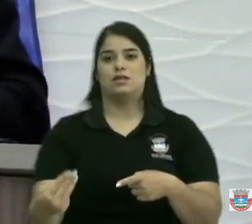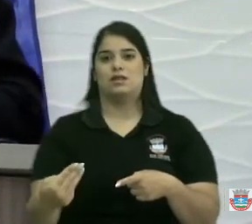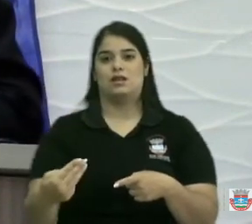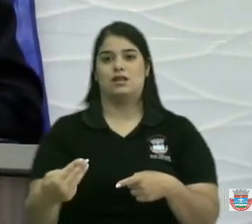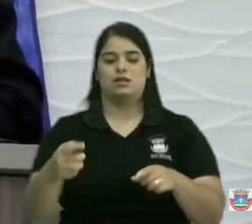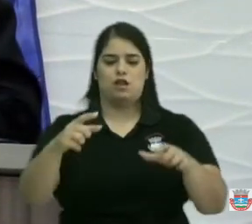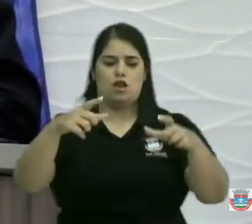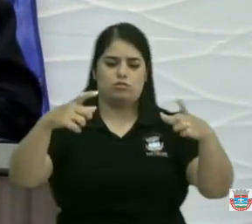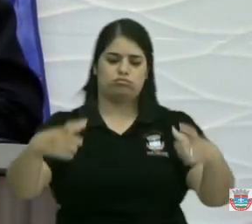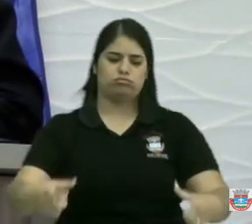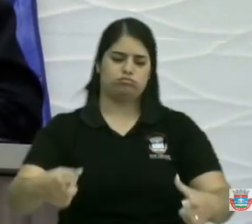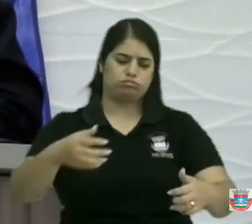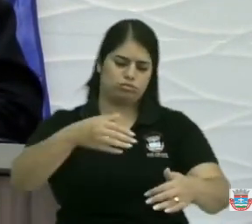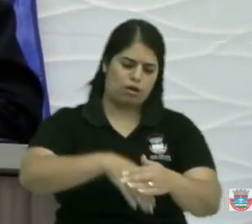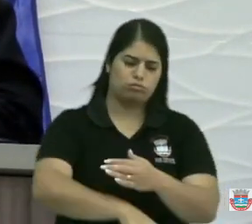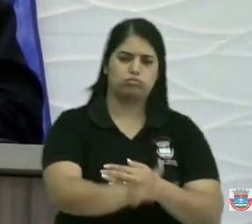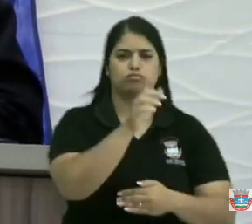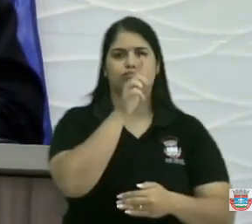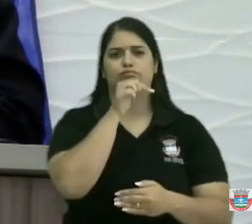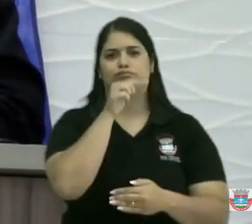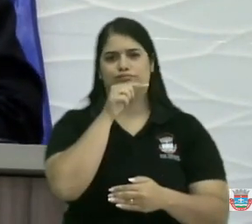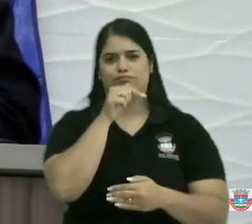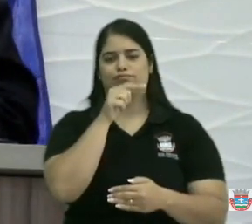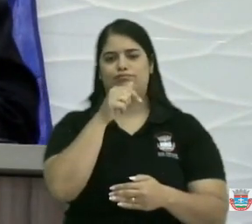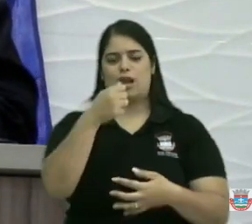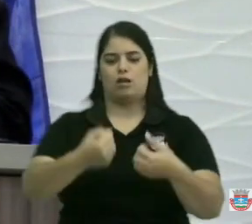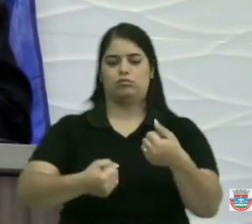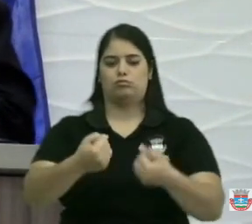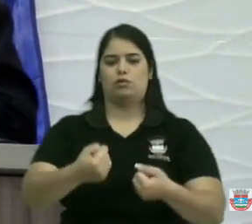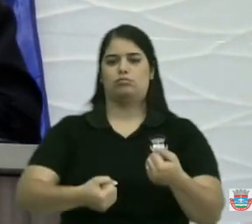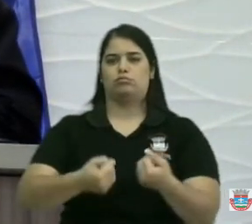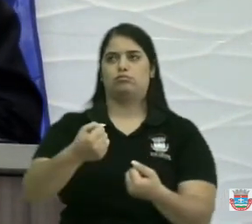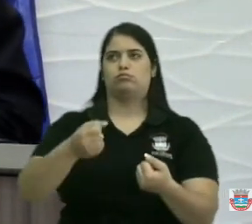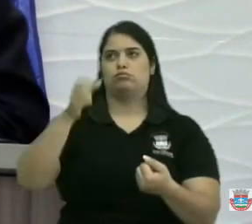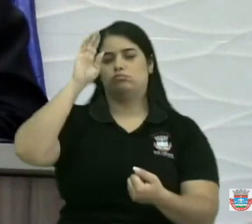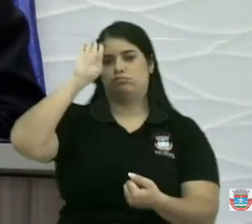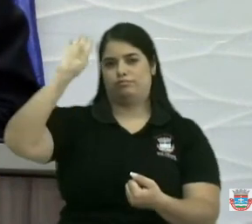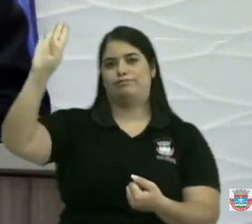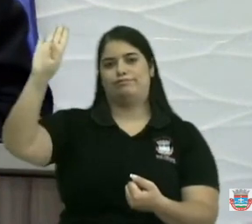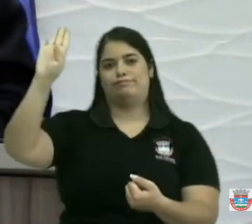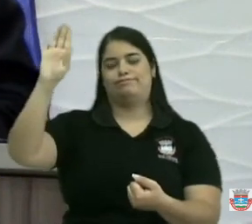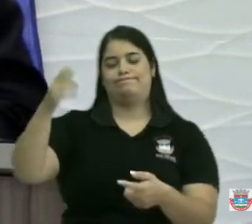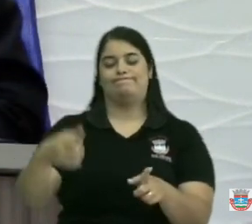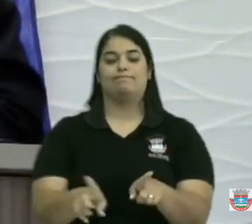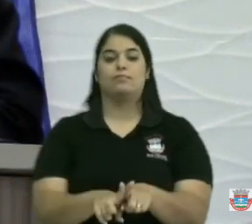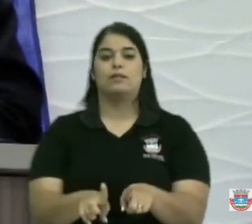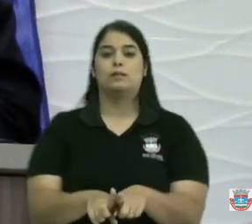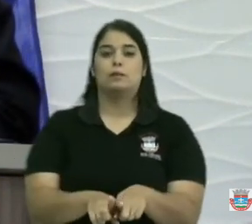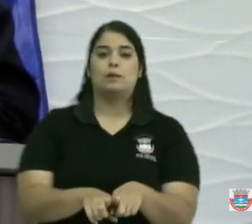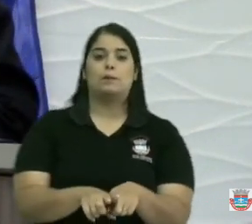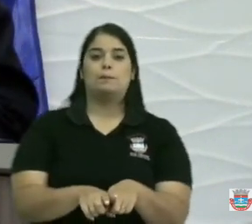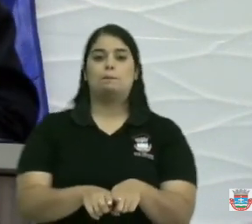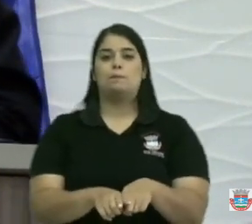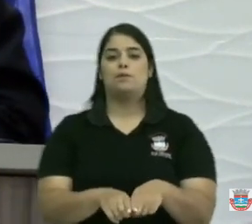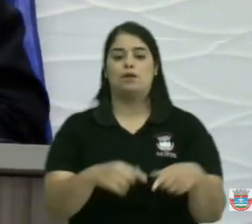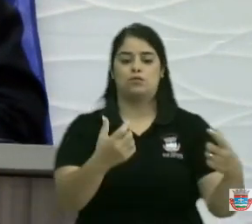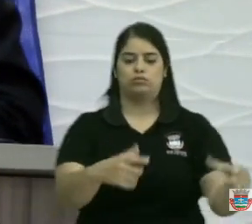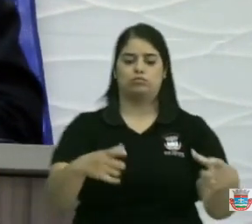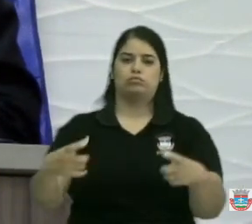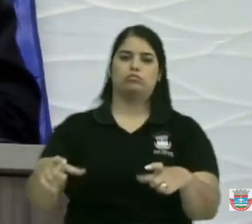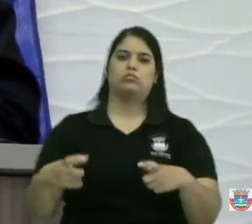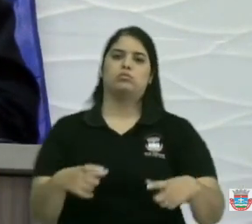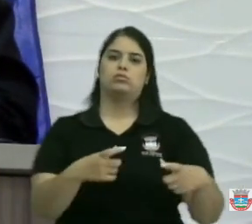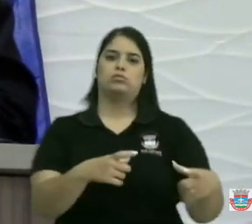abastecidas pela operação pipa e até agora nada e os pontos que eram abastecidos o